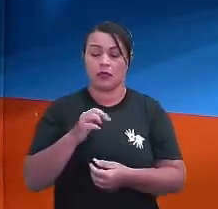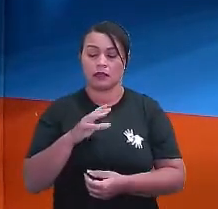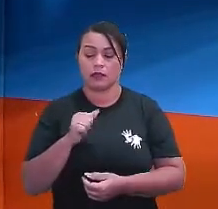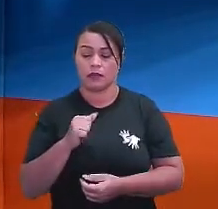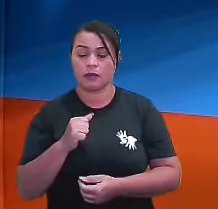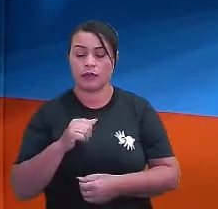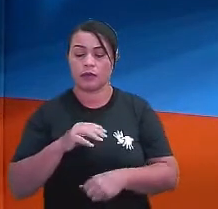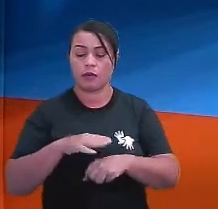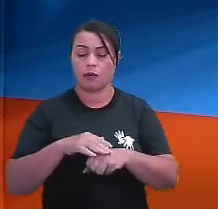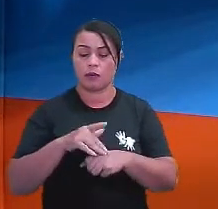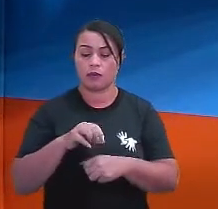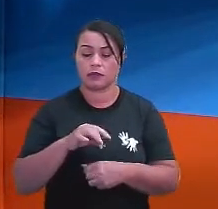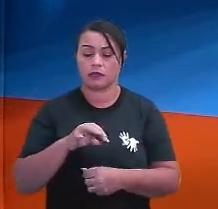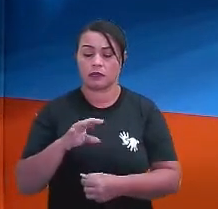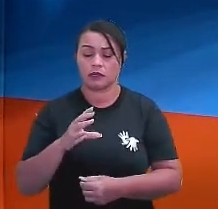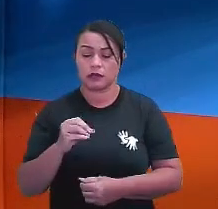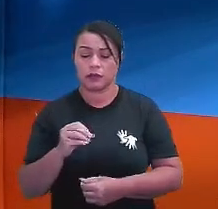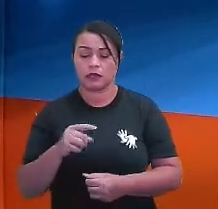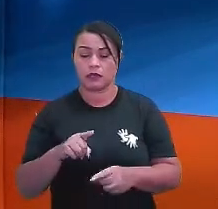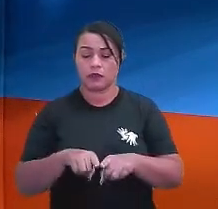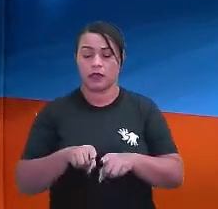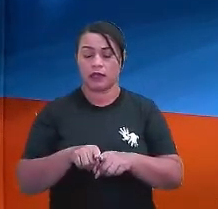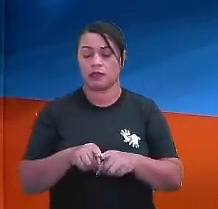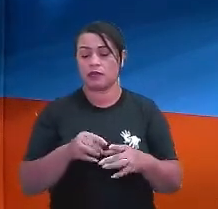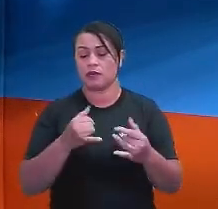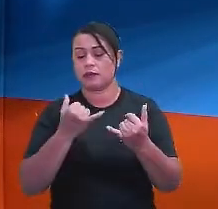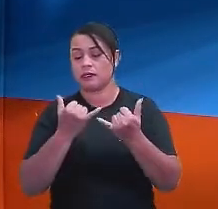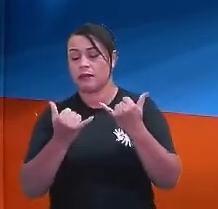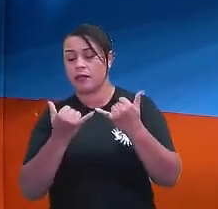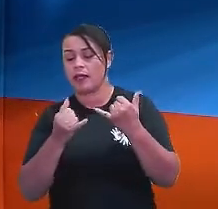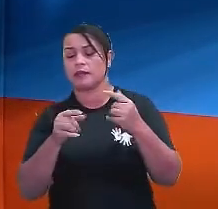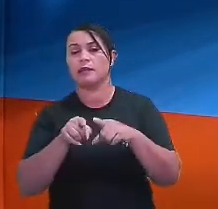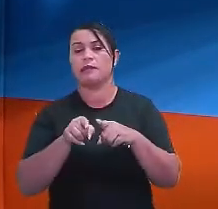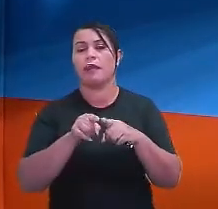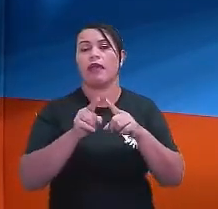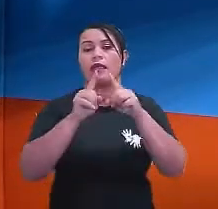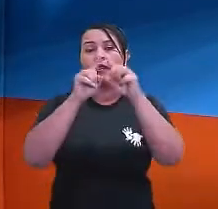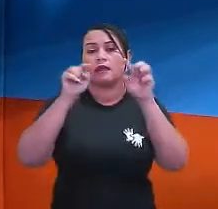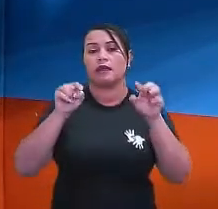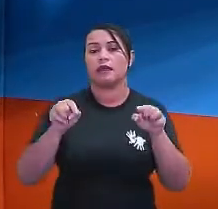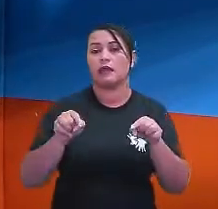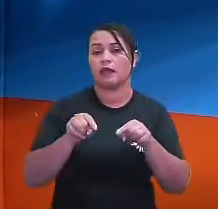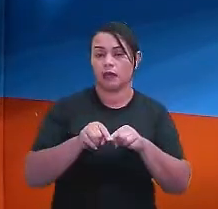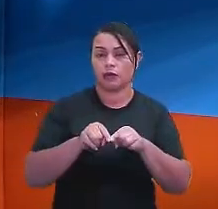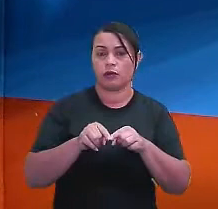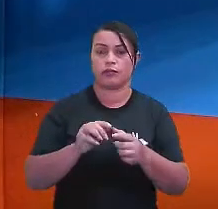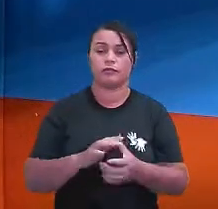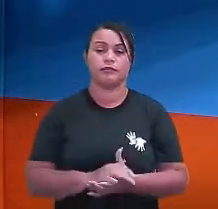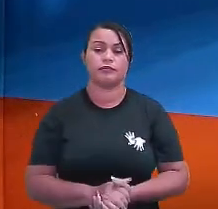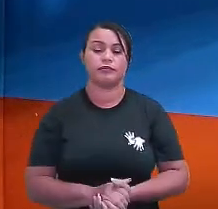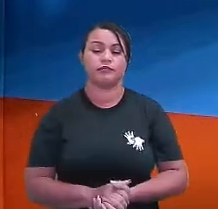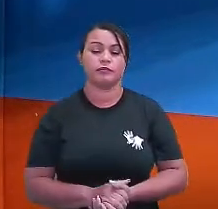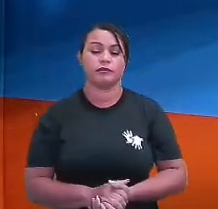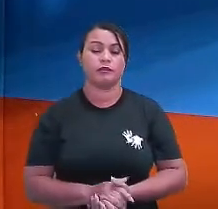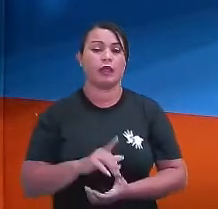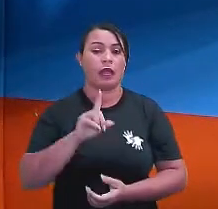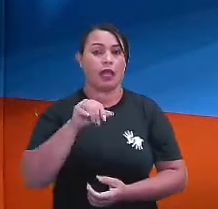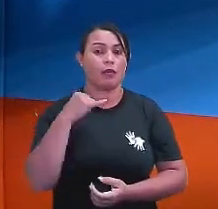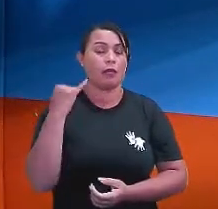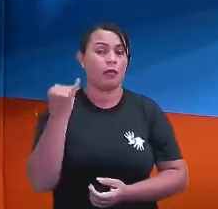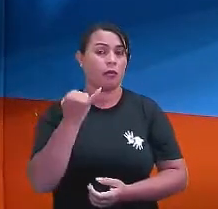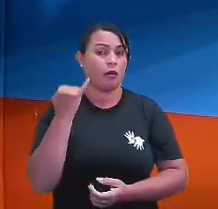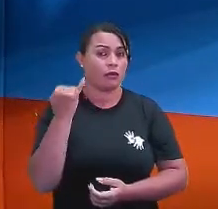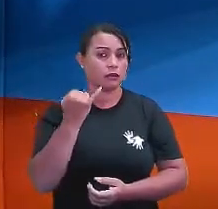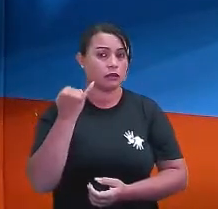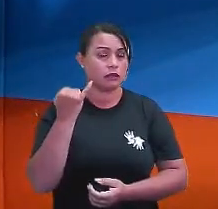para esse trabalho de semelhança de triângulos, para esse trabalho do teorema de Tales. É importante. Então,